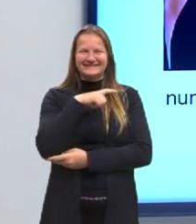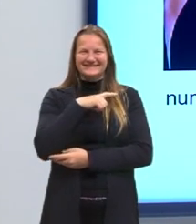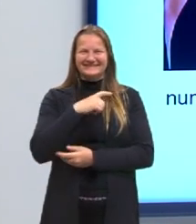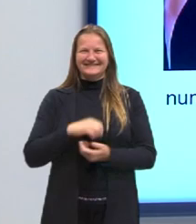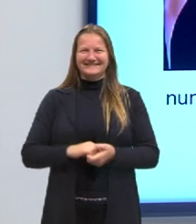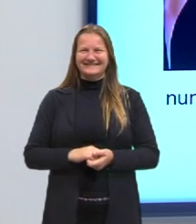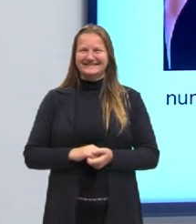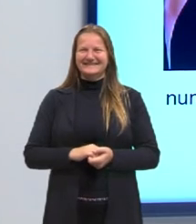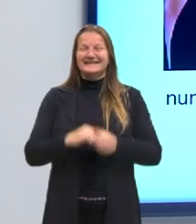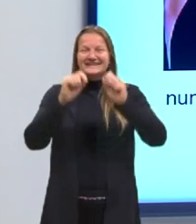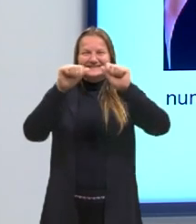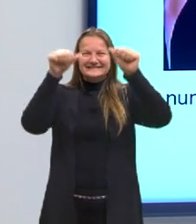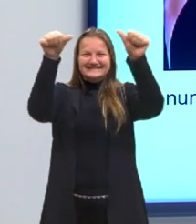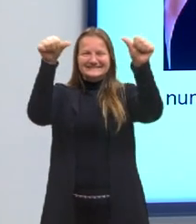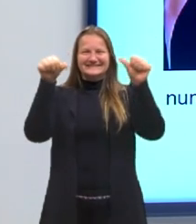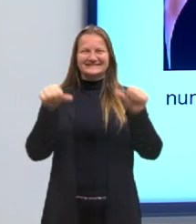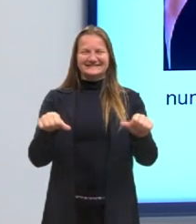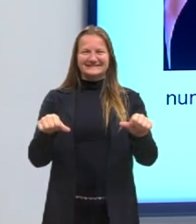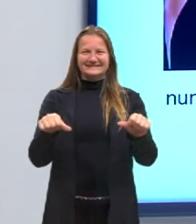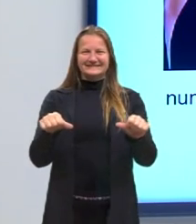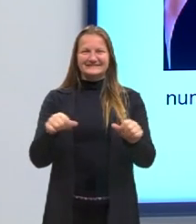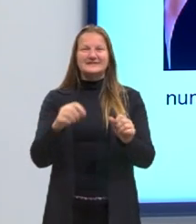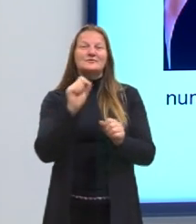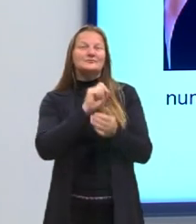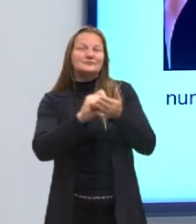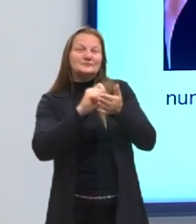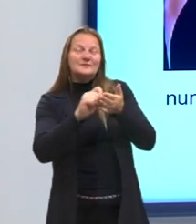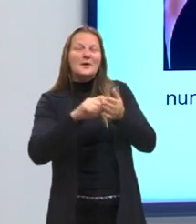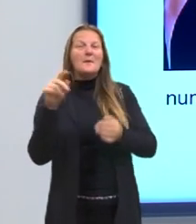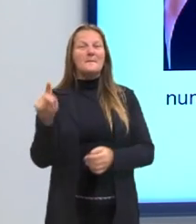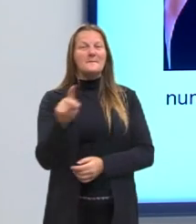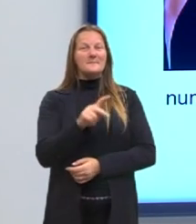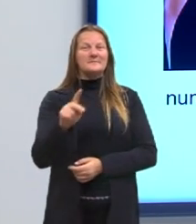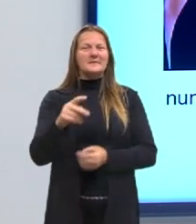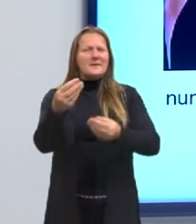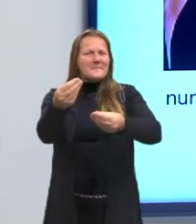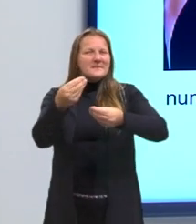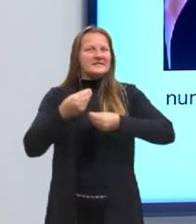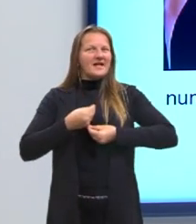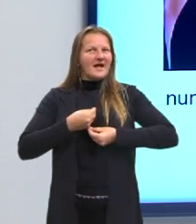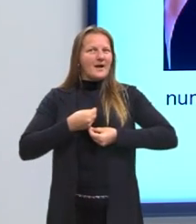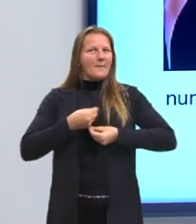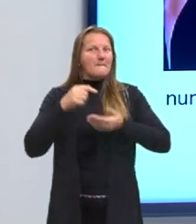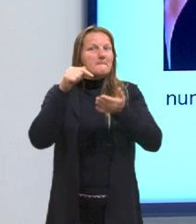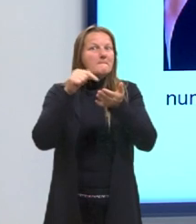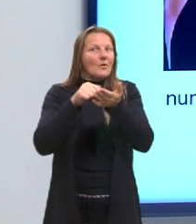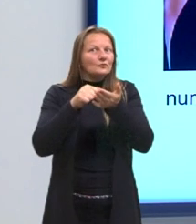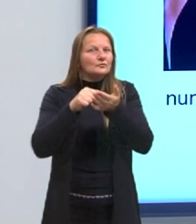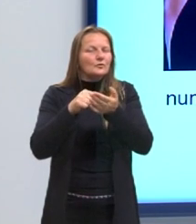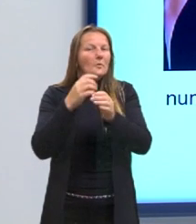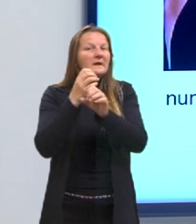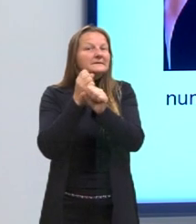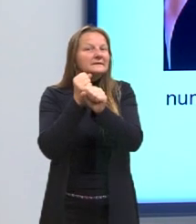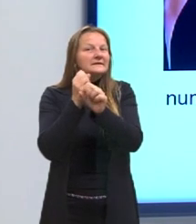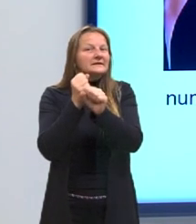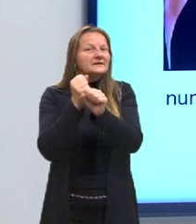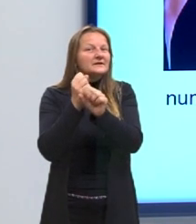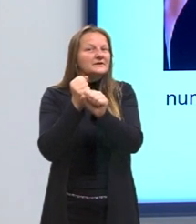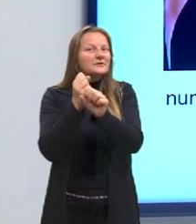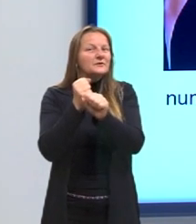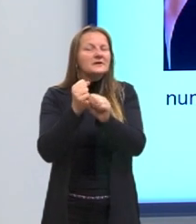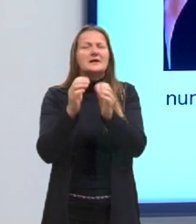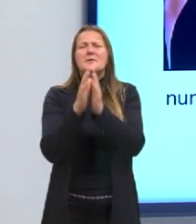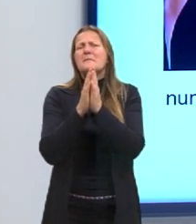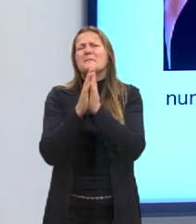cartaz e este cartaz está escrito, profe, me dá um ponto. Então, eu nunca te pedi nada,